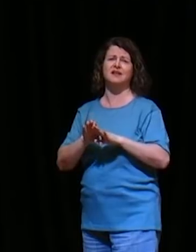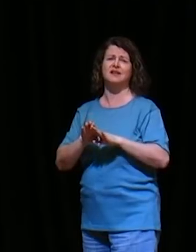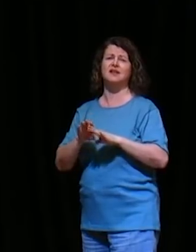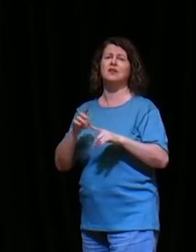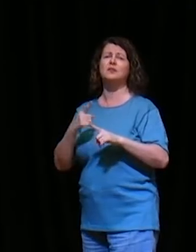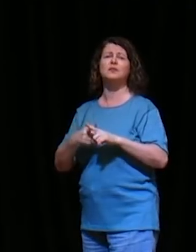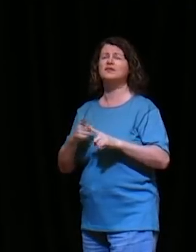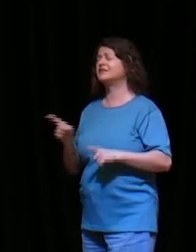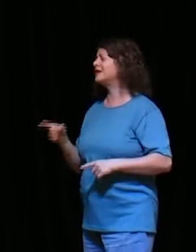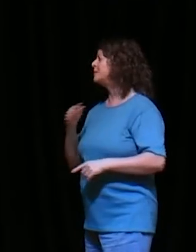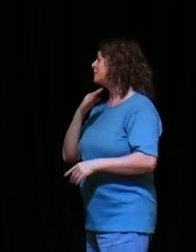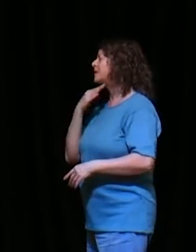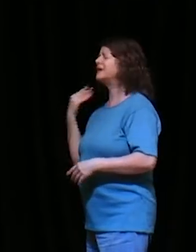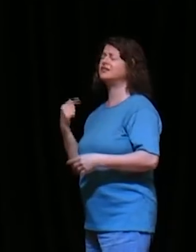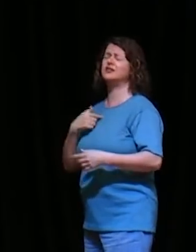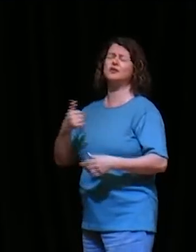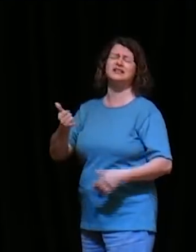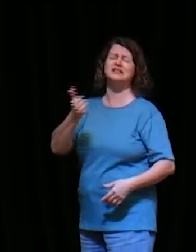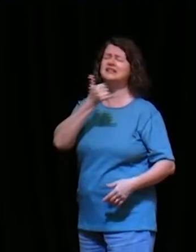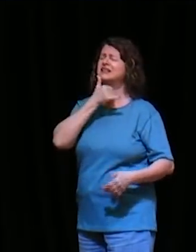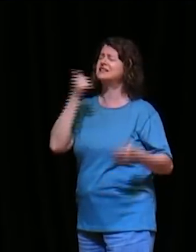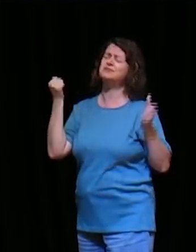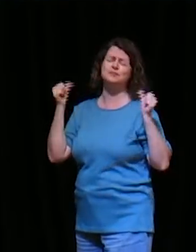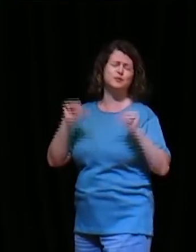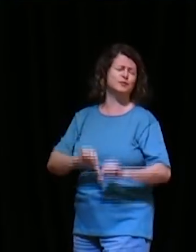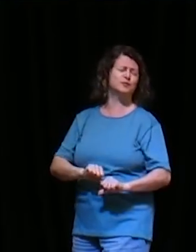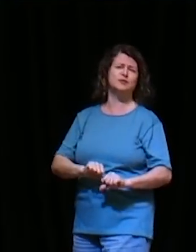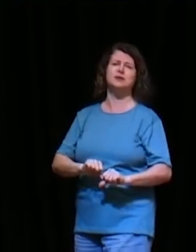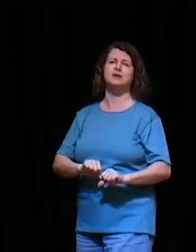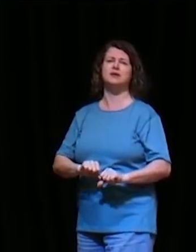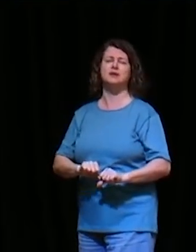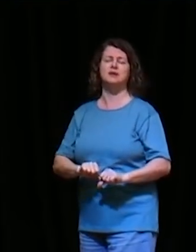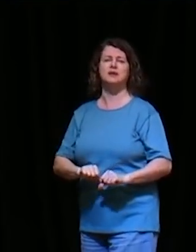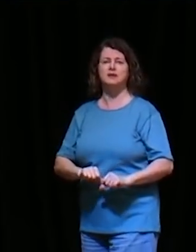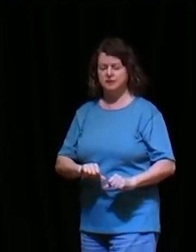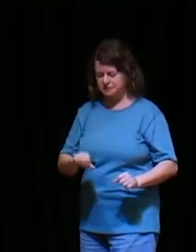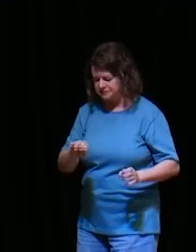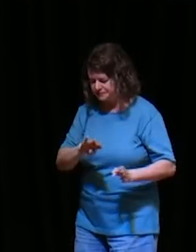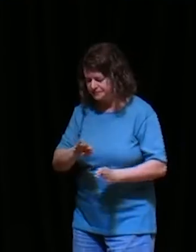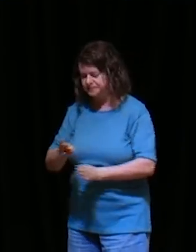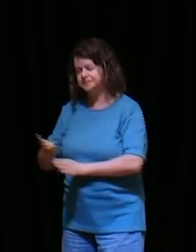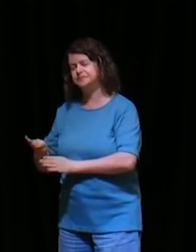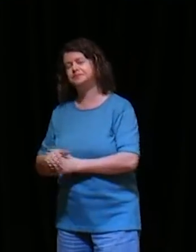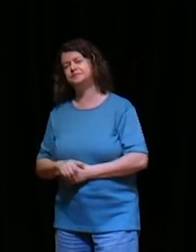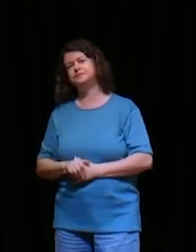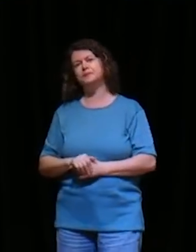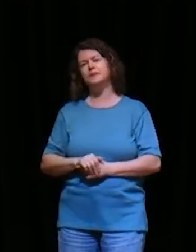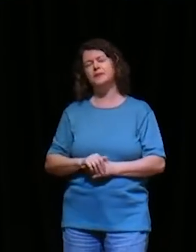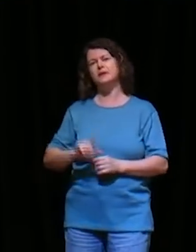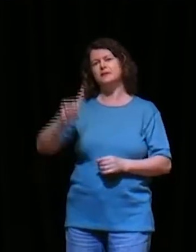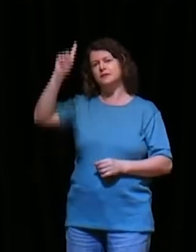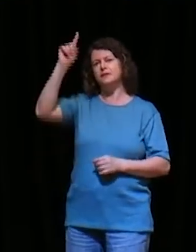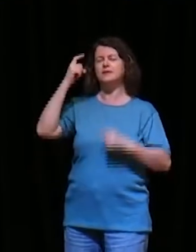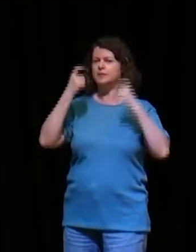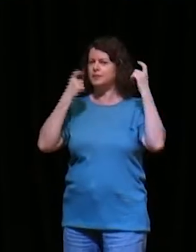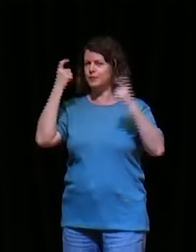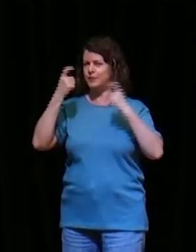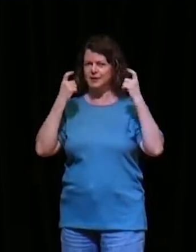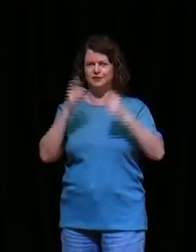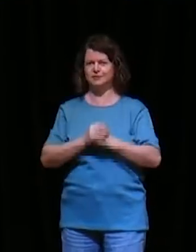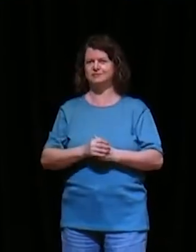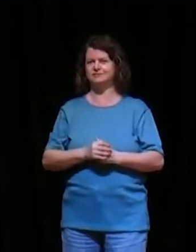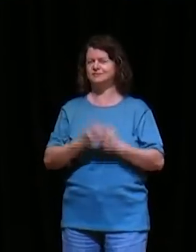não tivesse tristeza, sobre tristeza, Deus está preocupado, e a gente não ficar triste, é interessante, que Epafrodito, era um amigo,